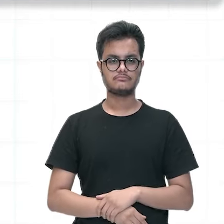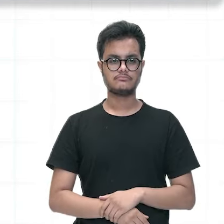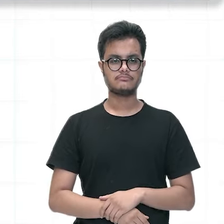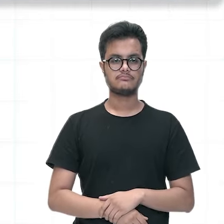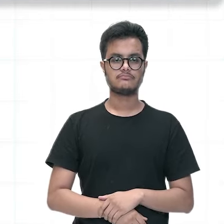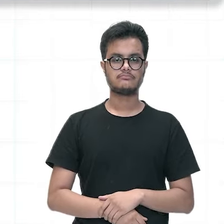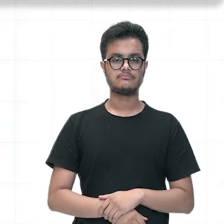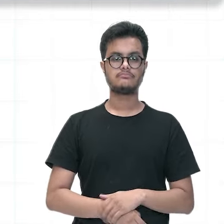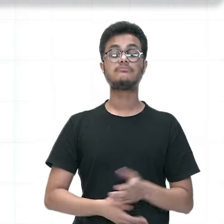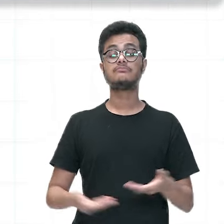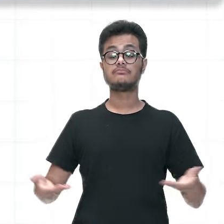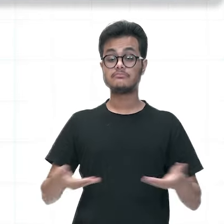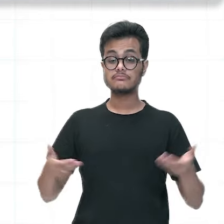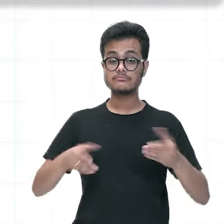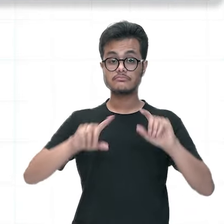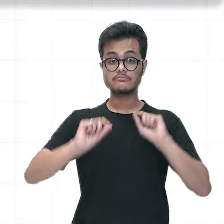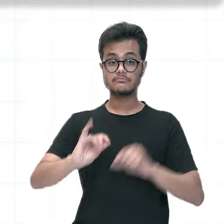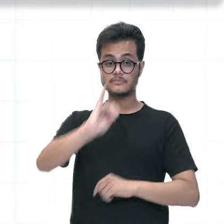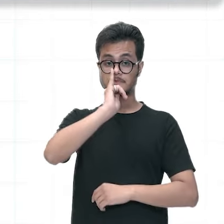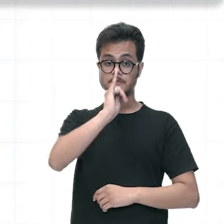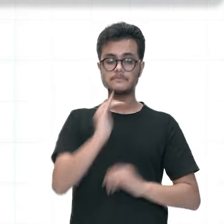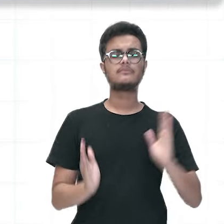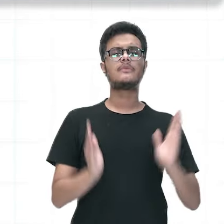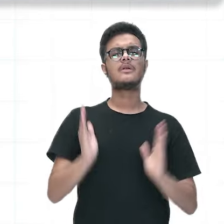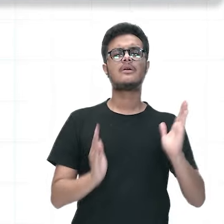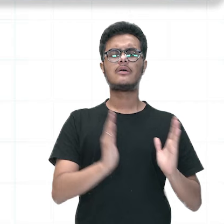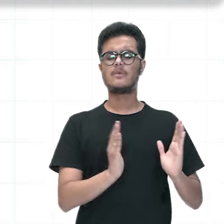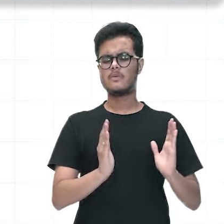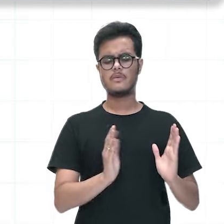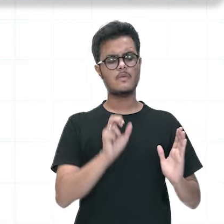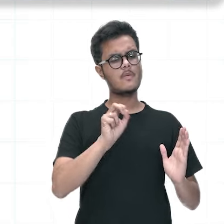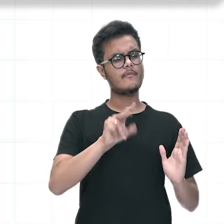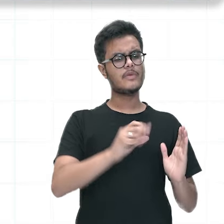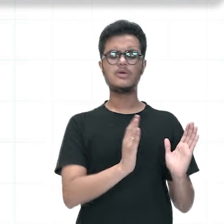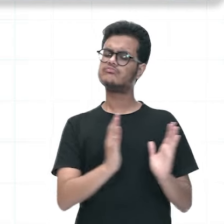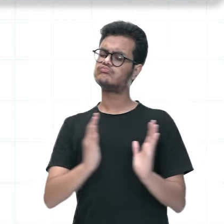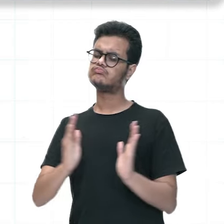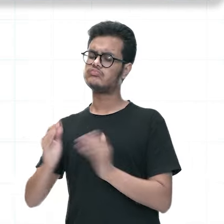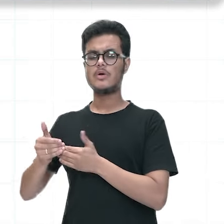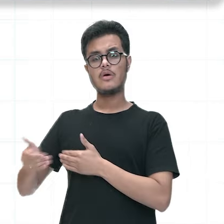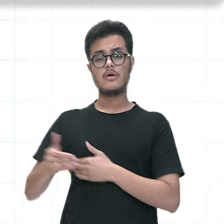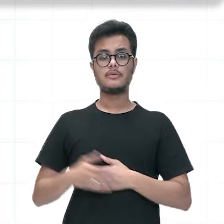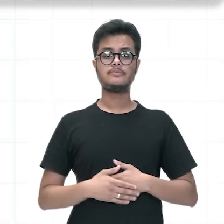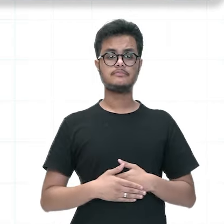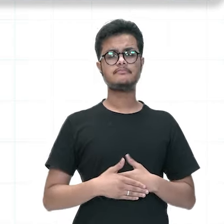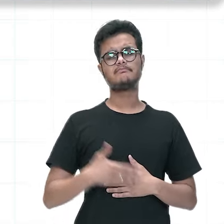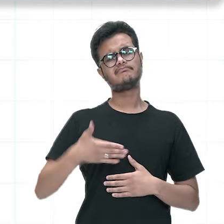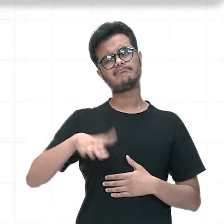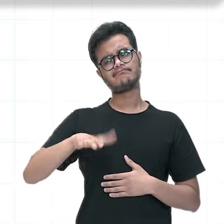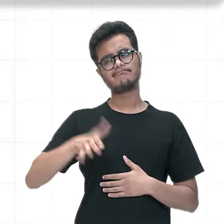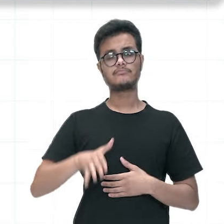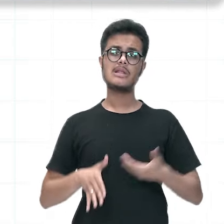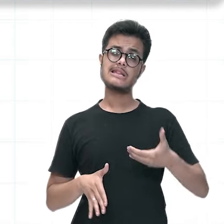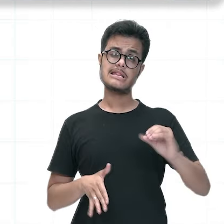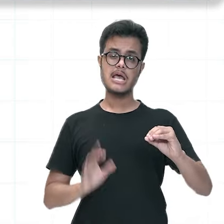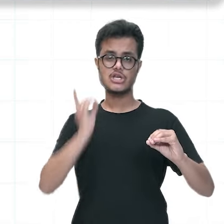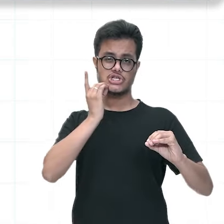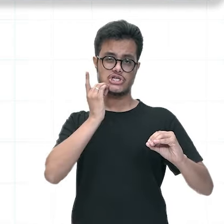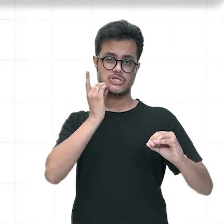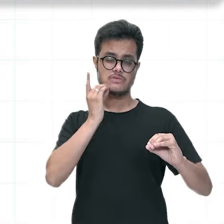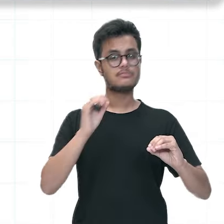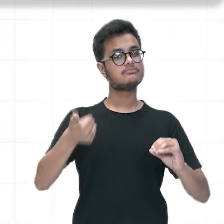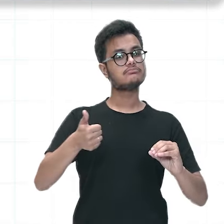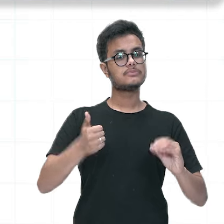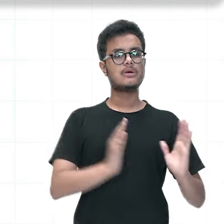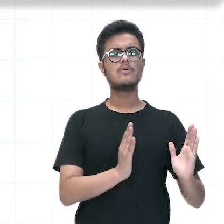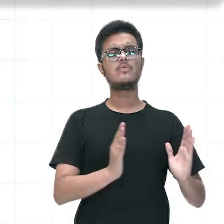Continuando aí a falar da zika, nós temos aí o período de incubação da doença, que pode durar cerca de 10 dias. Após